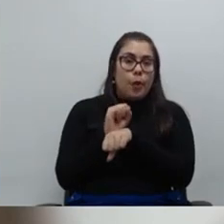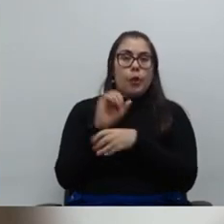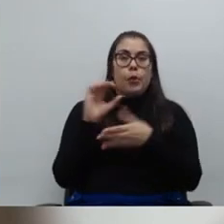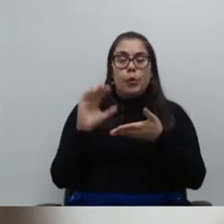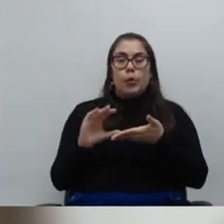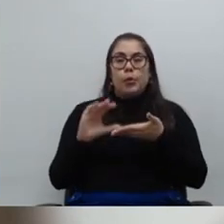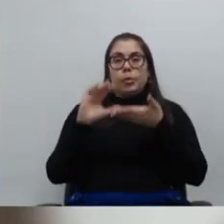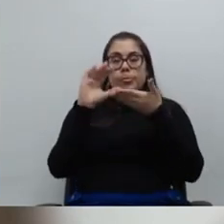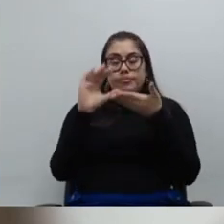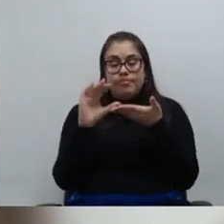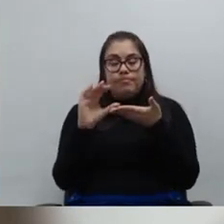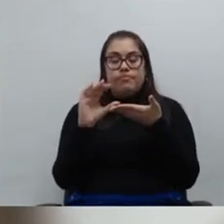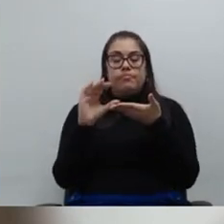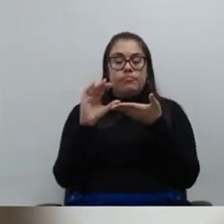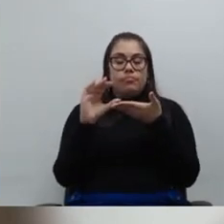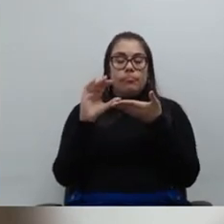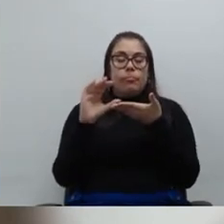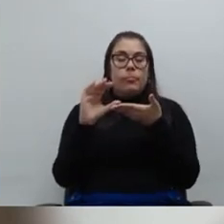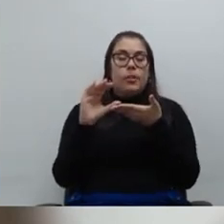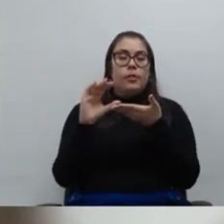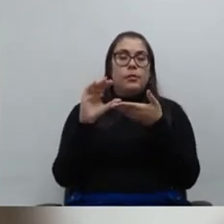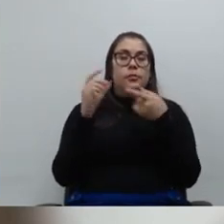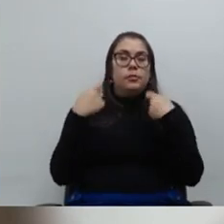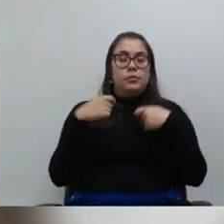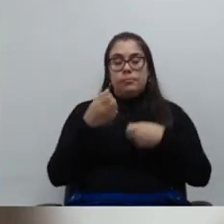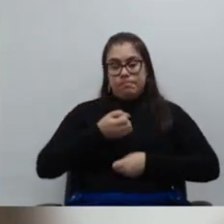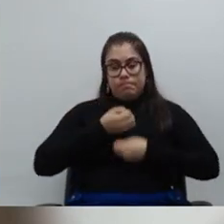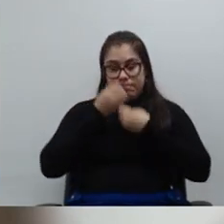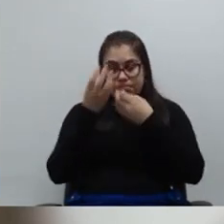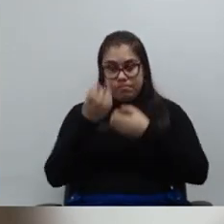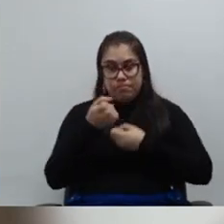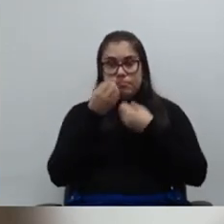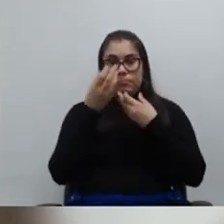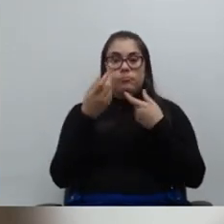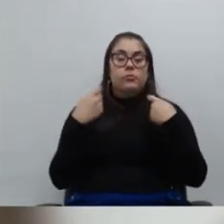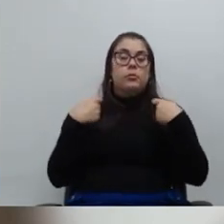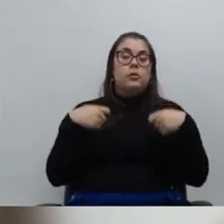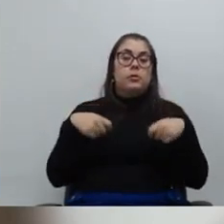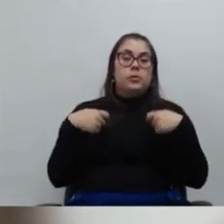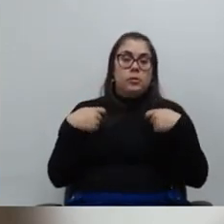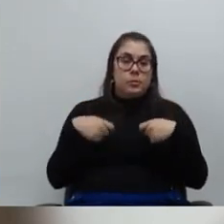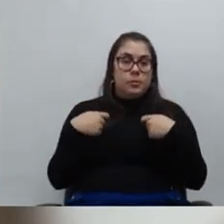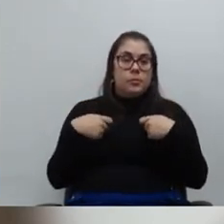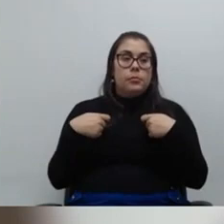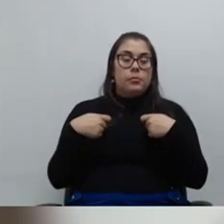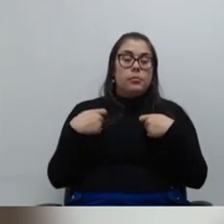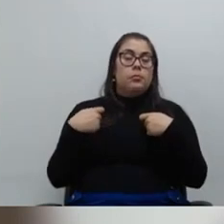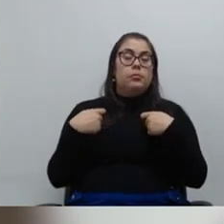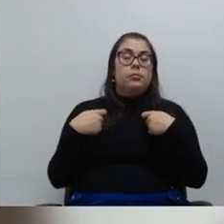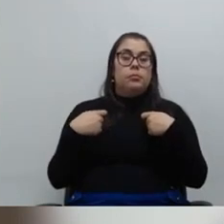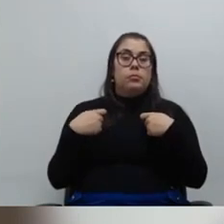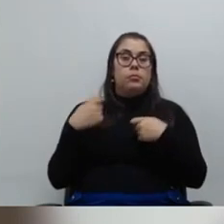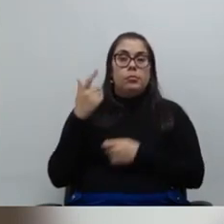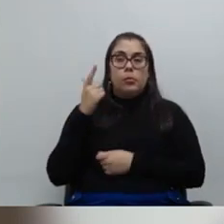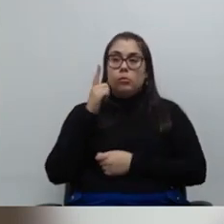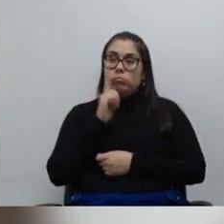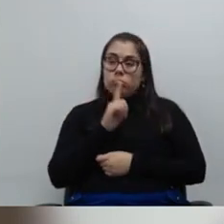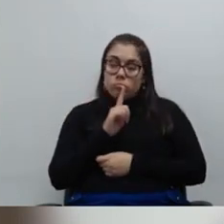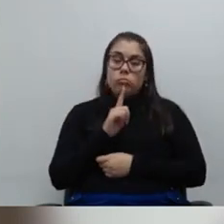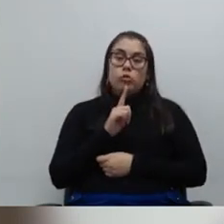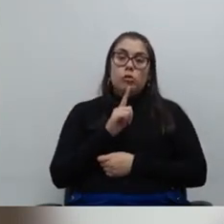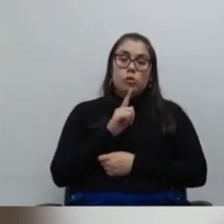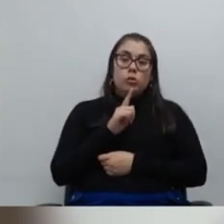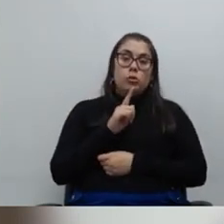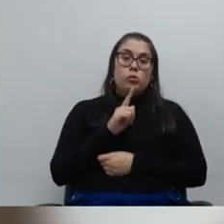que não se justifica, e aí já me manifesto, portanto, colaborando aqui no que for possível para que